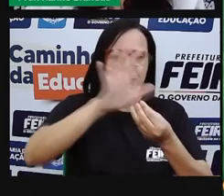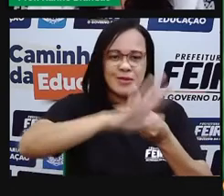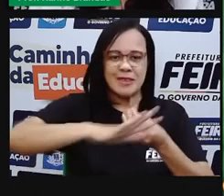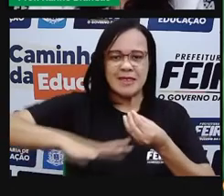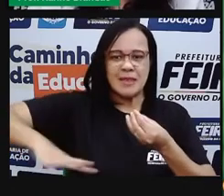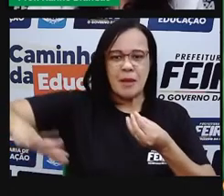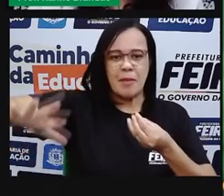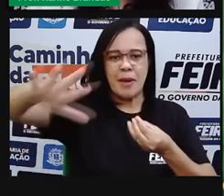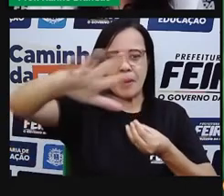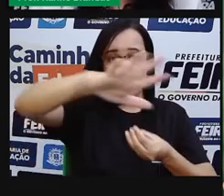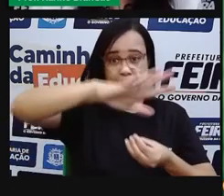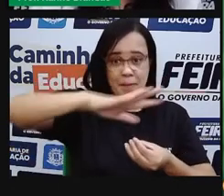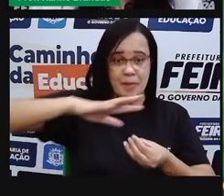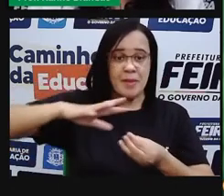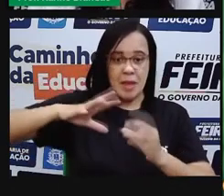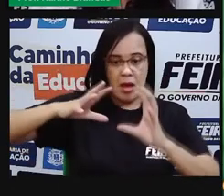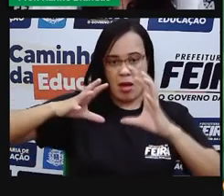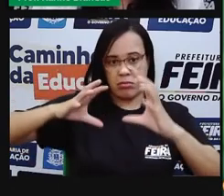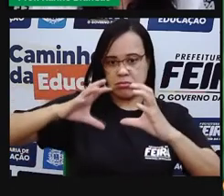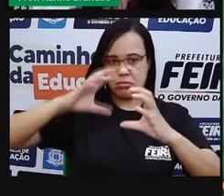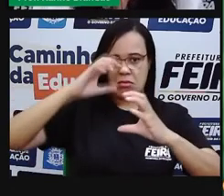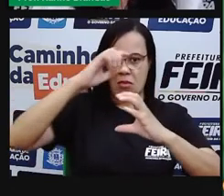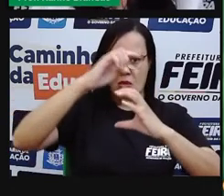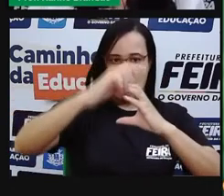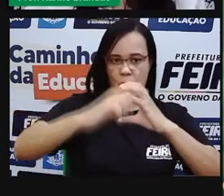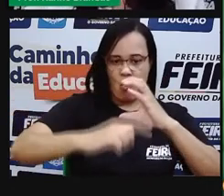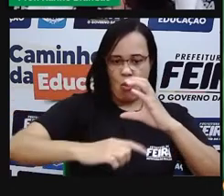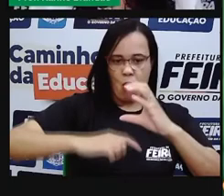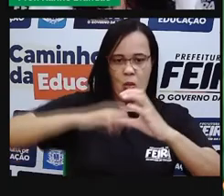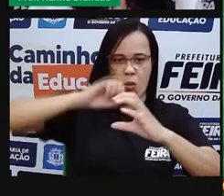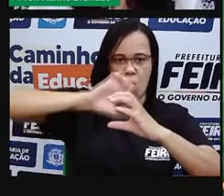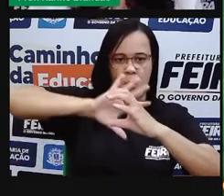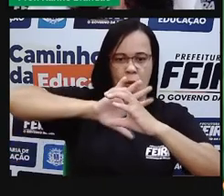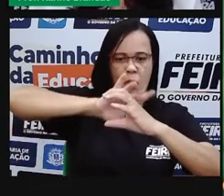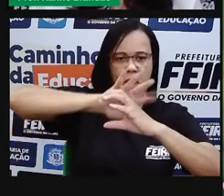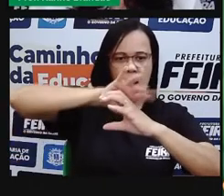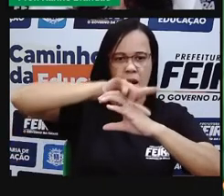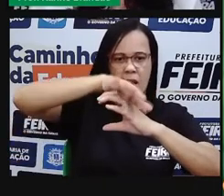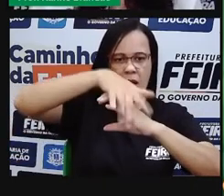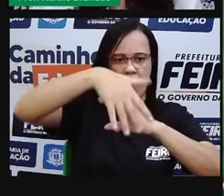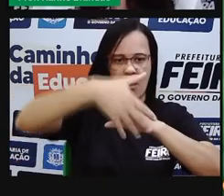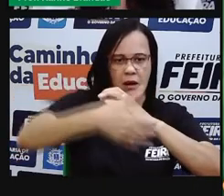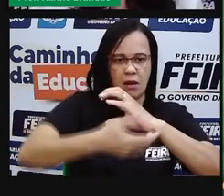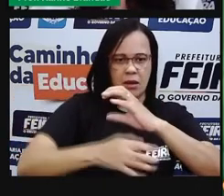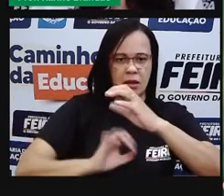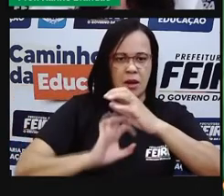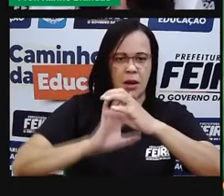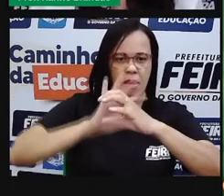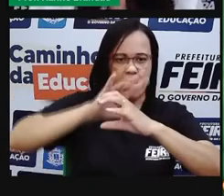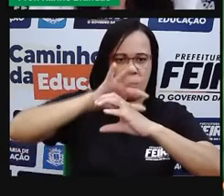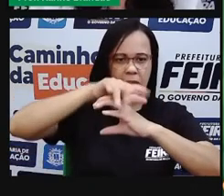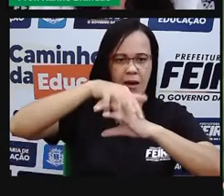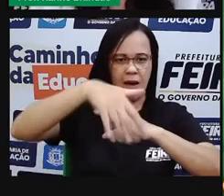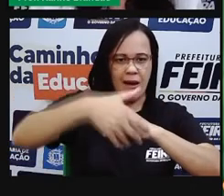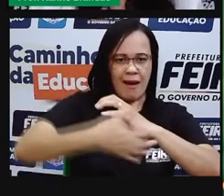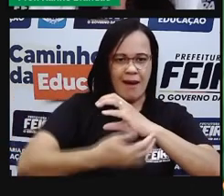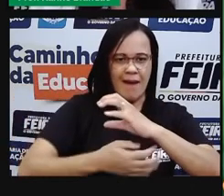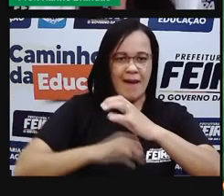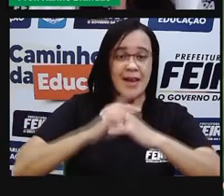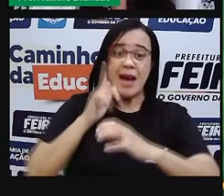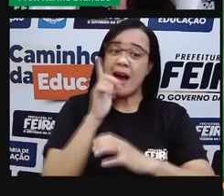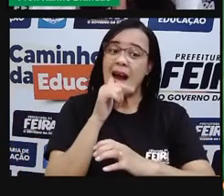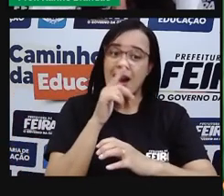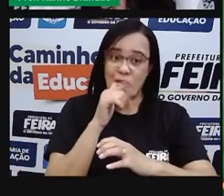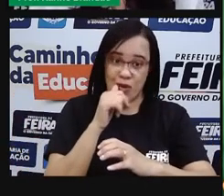né? Que é essa camada de água, essa porção de água que envolve todo o nosso planeta. Só que essa porção de água não